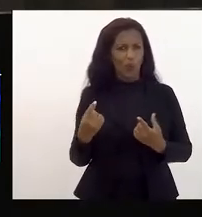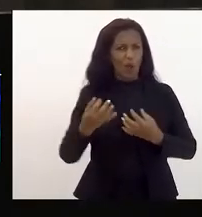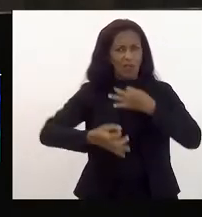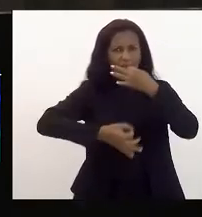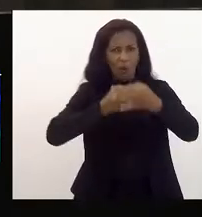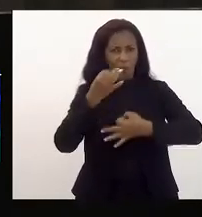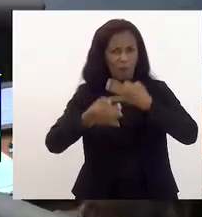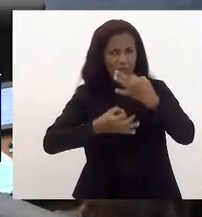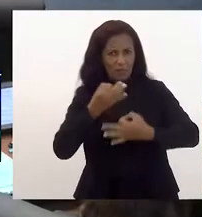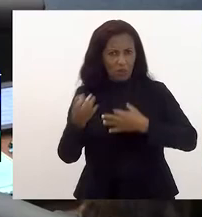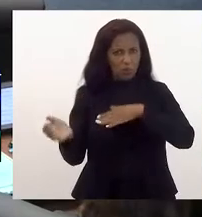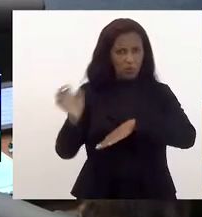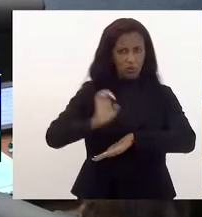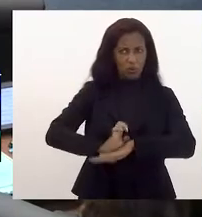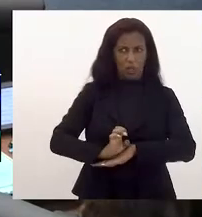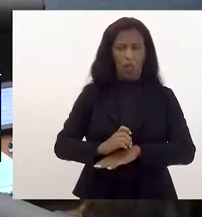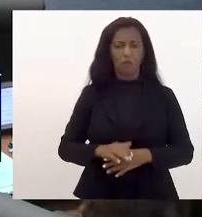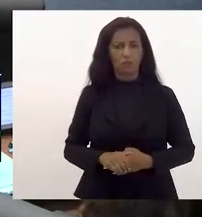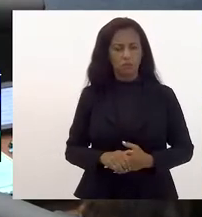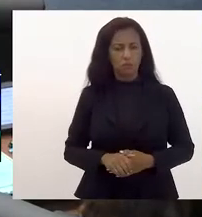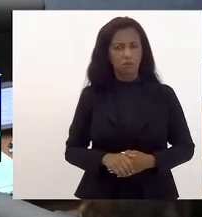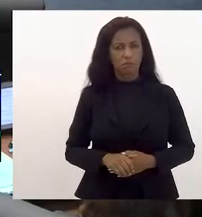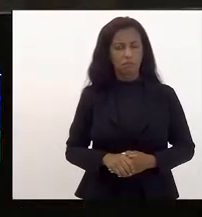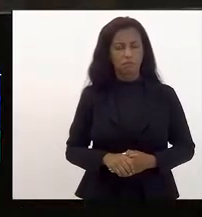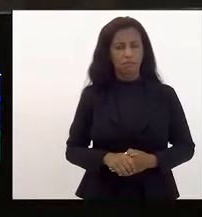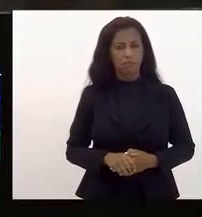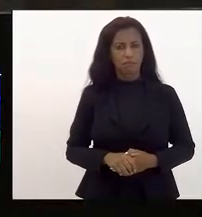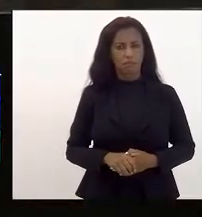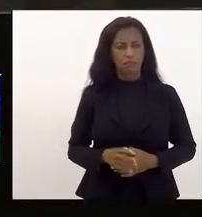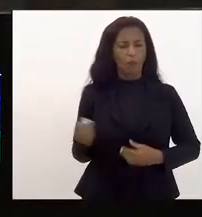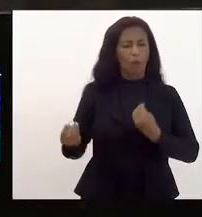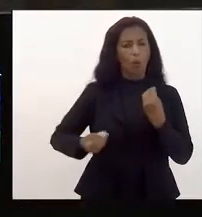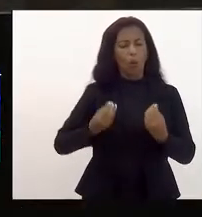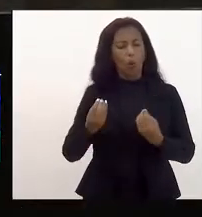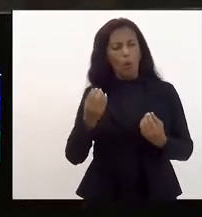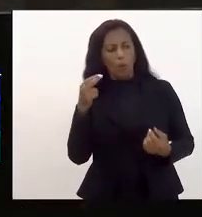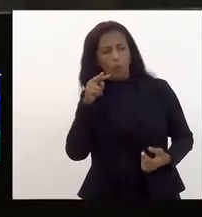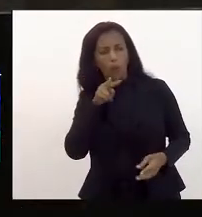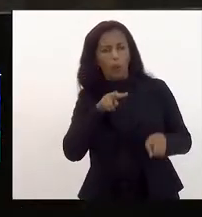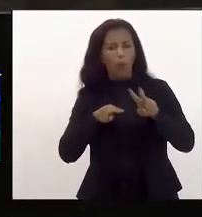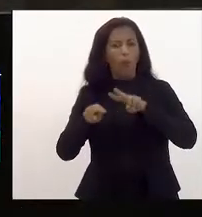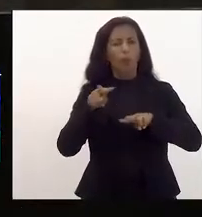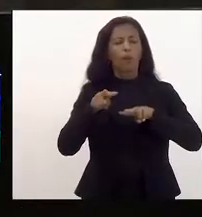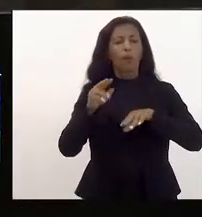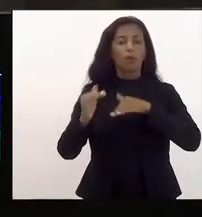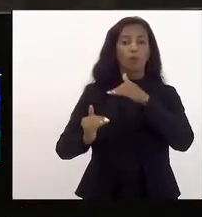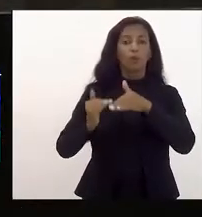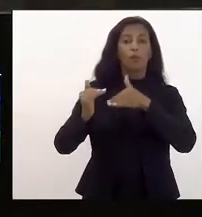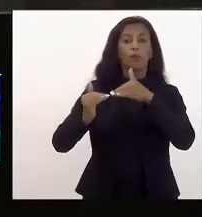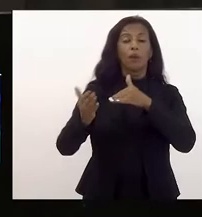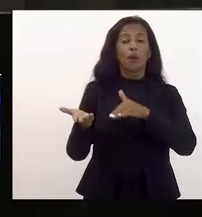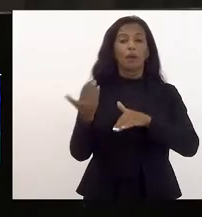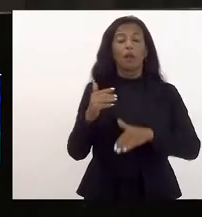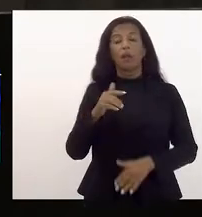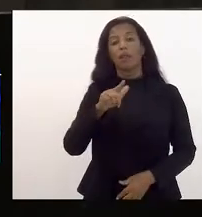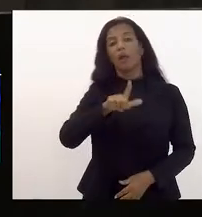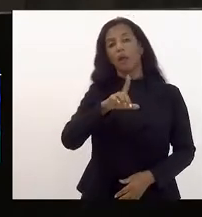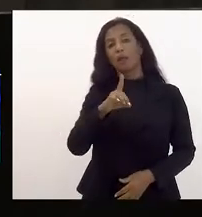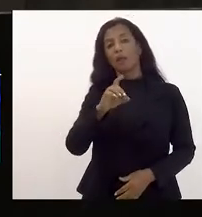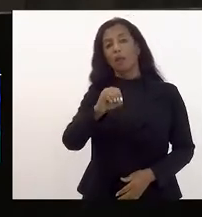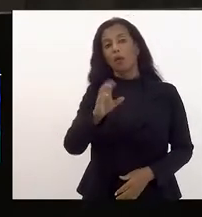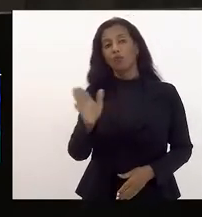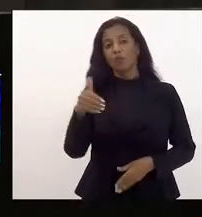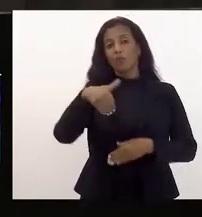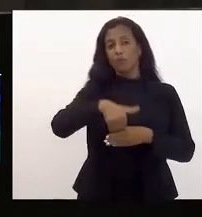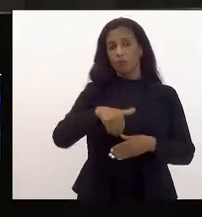podemos olhar... Para concluir, favor, deputado. Para concluir, senhor presidente, como podemos olhar no processo anterior da LDO que votamos aqui